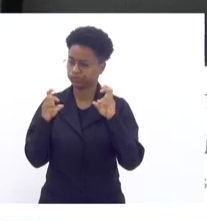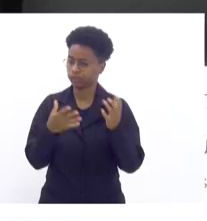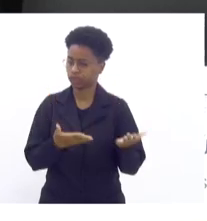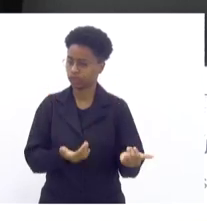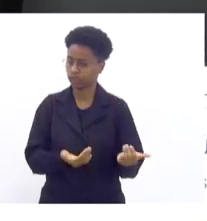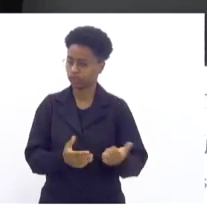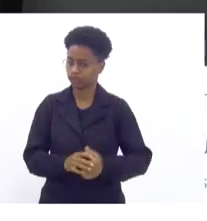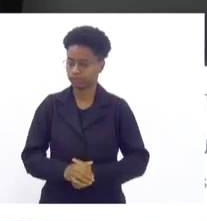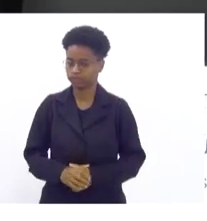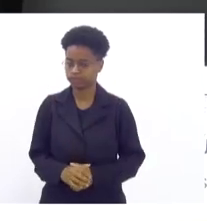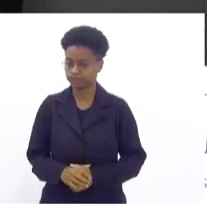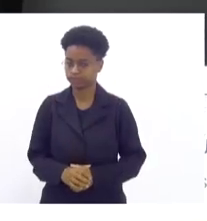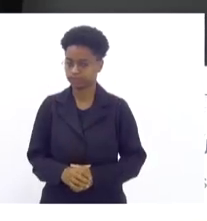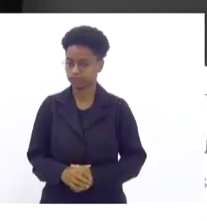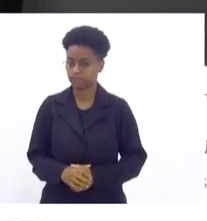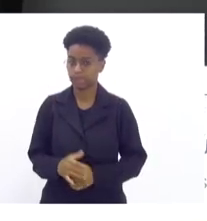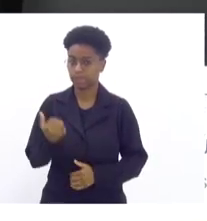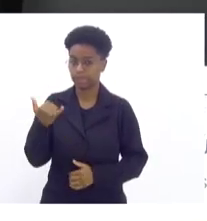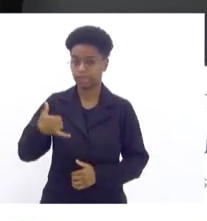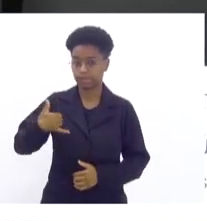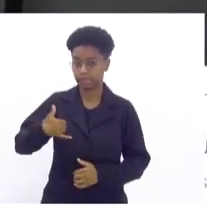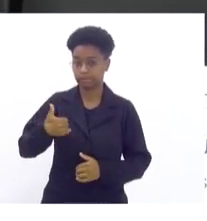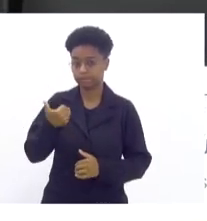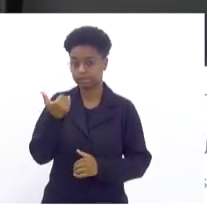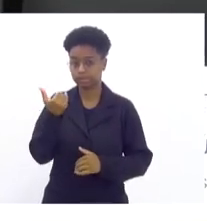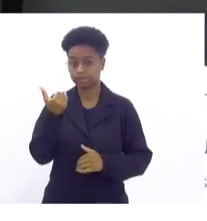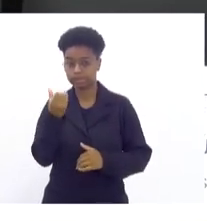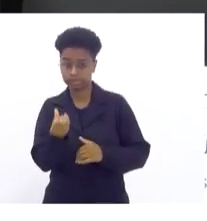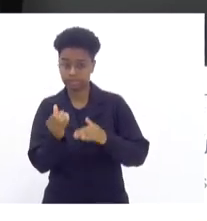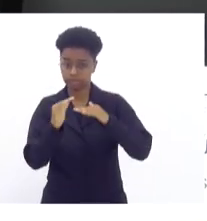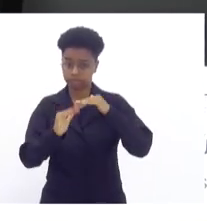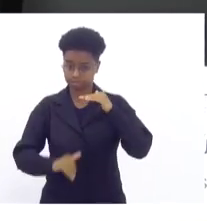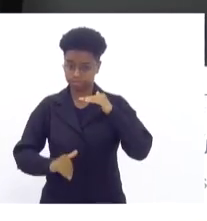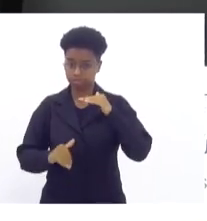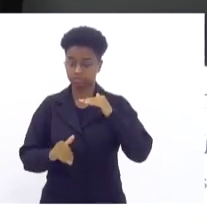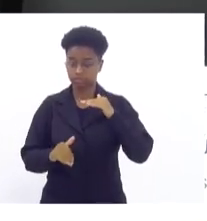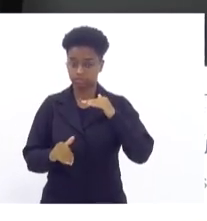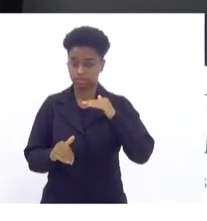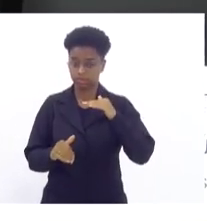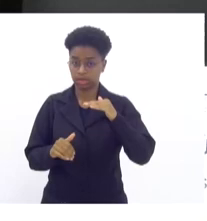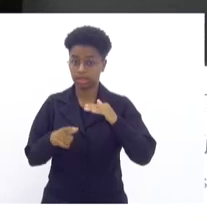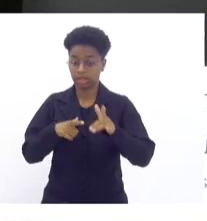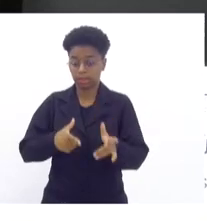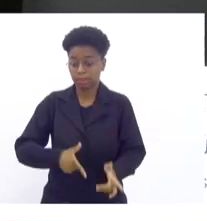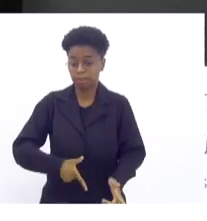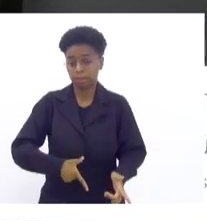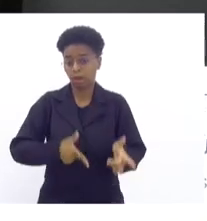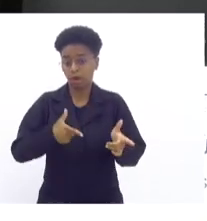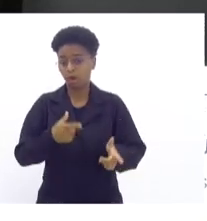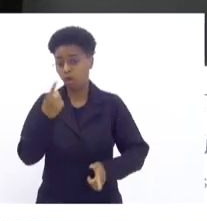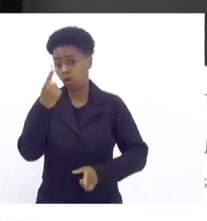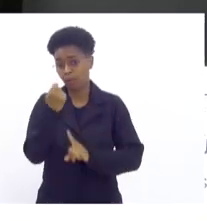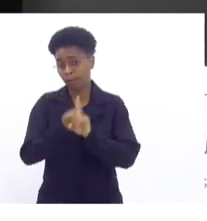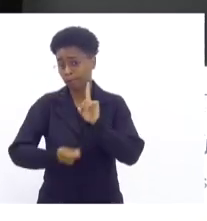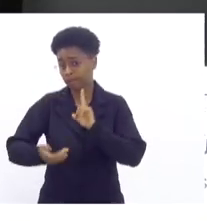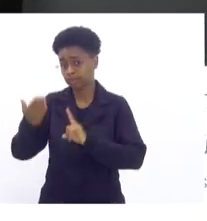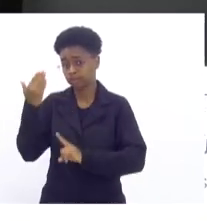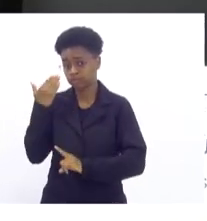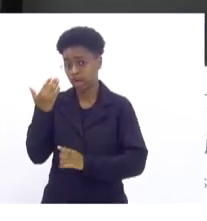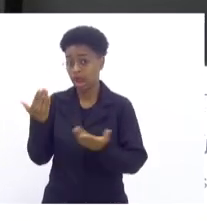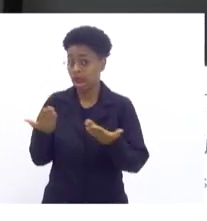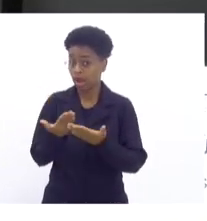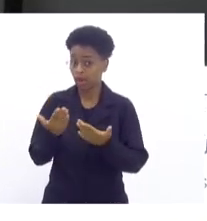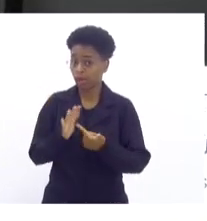entre aspas, menores, 16, 17 anos, com fuzis, um mês atrás e quando vai depor agora os